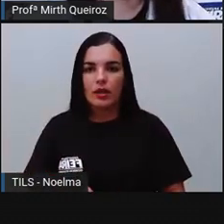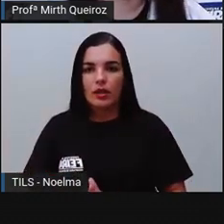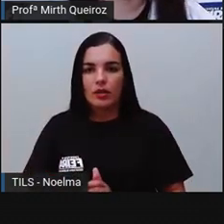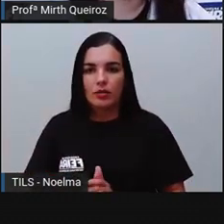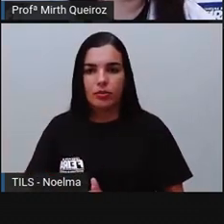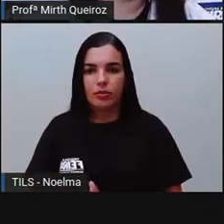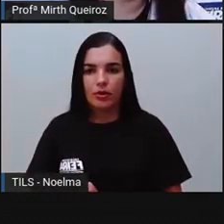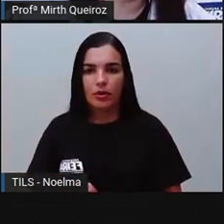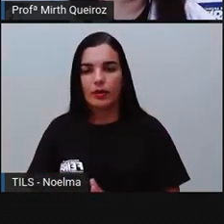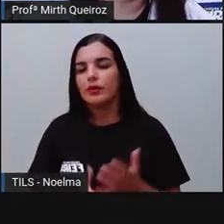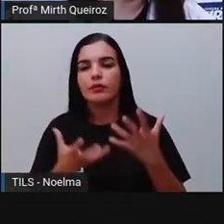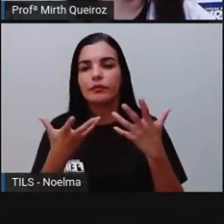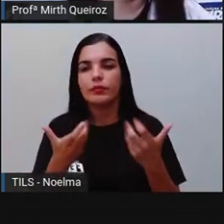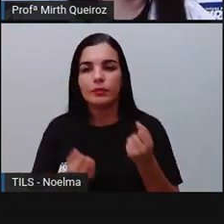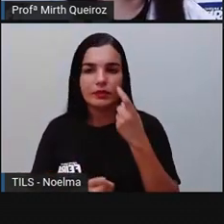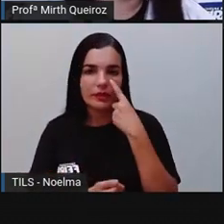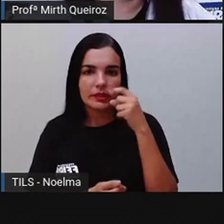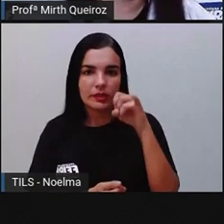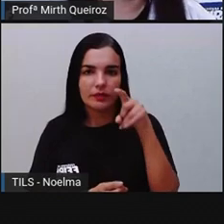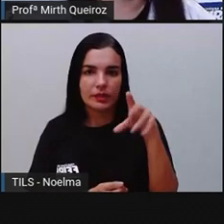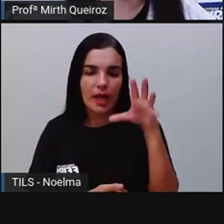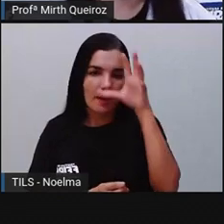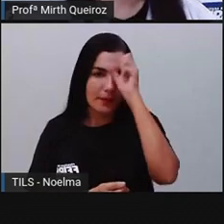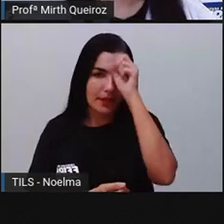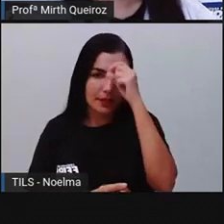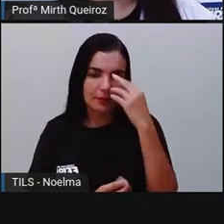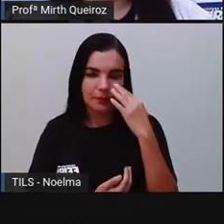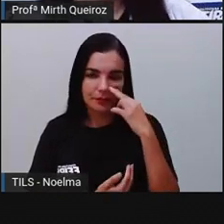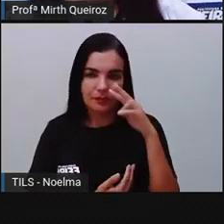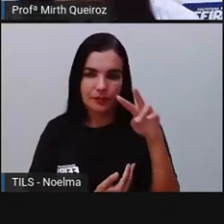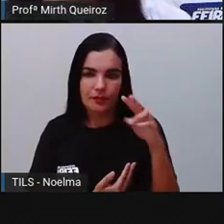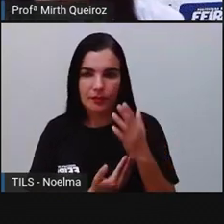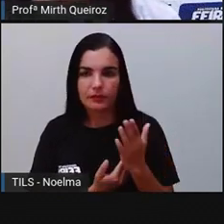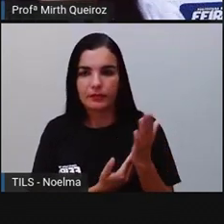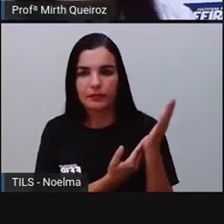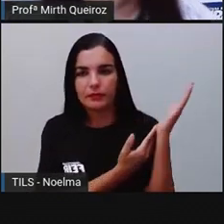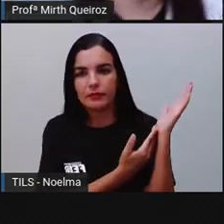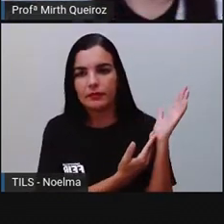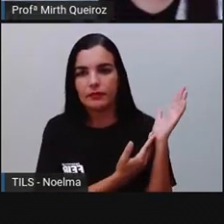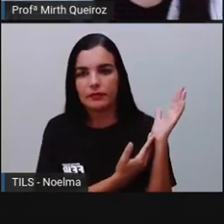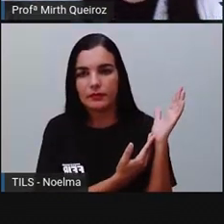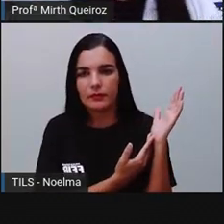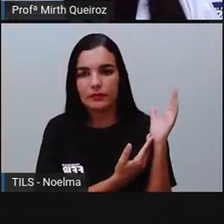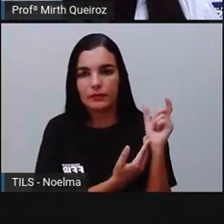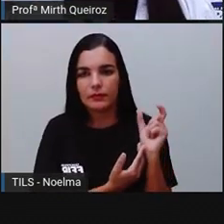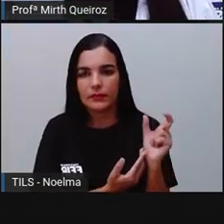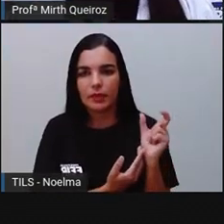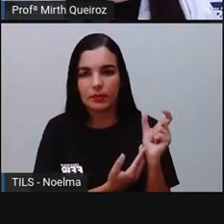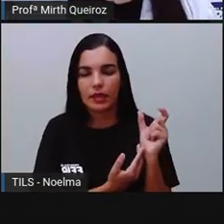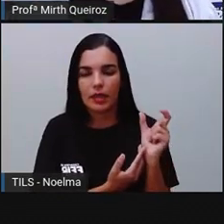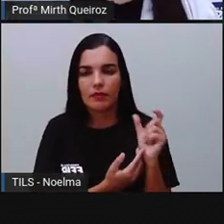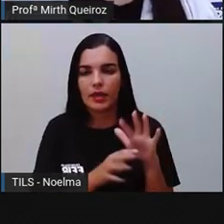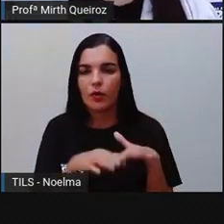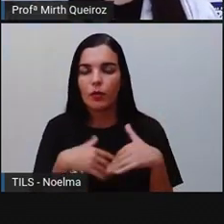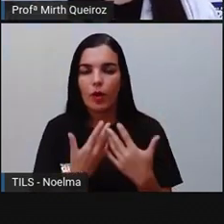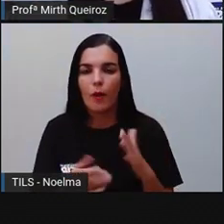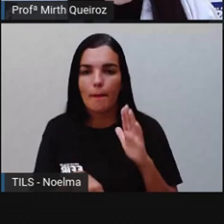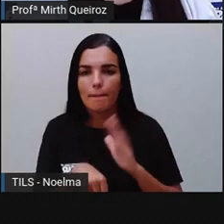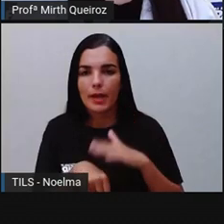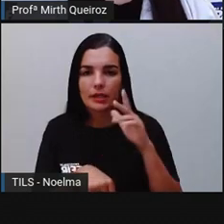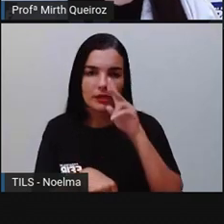Vamos ver se você aprendeu. Cebola. Qual é a sílaba mais forte? Só é falar alto a palavra.